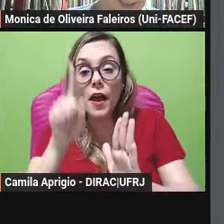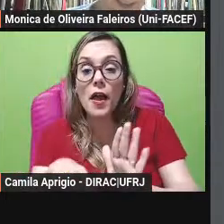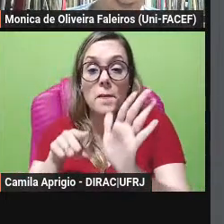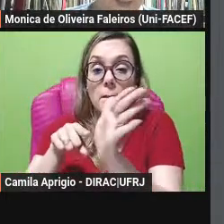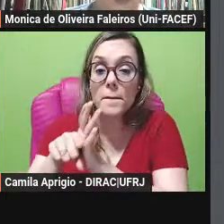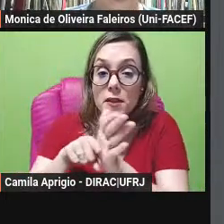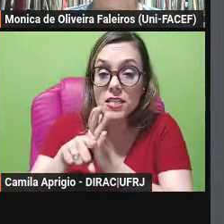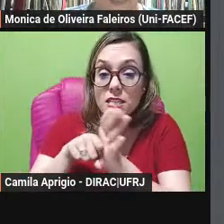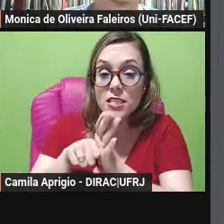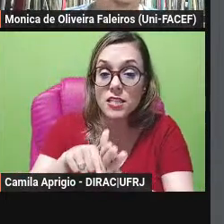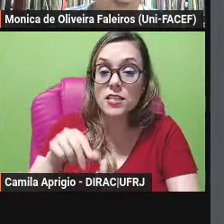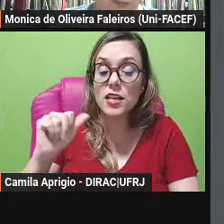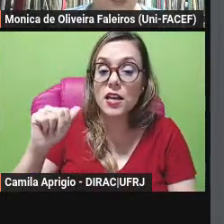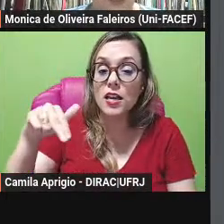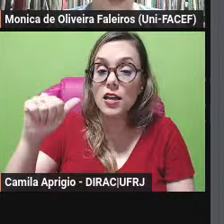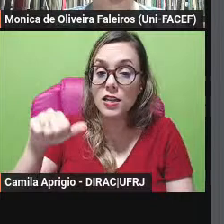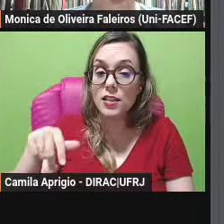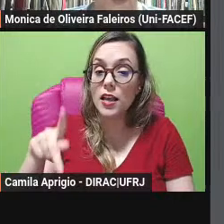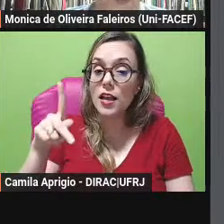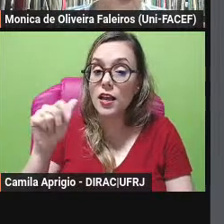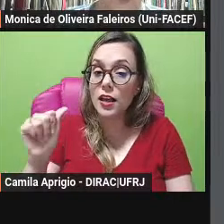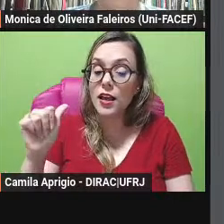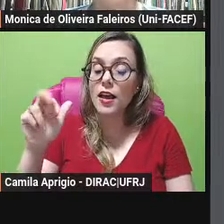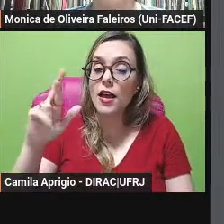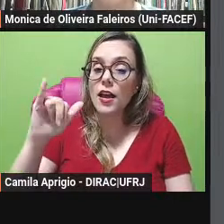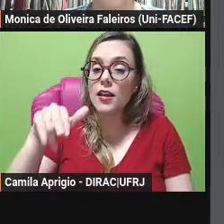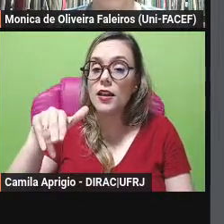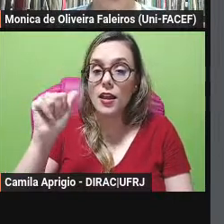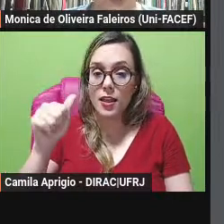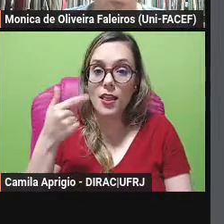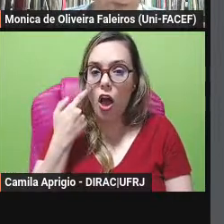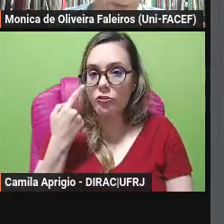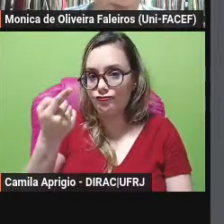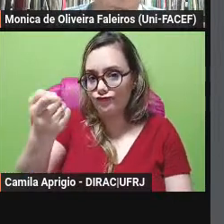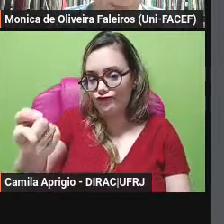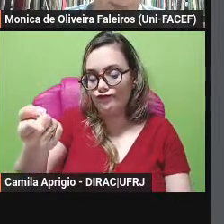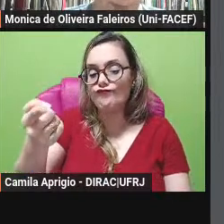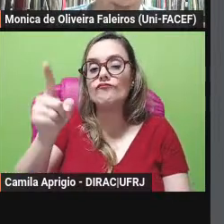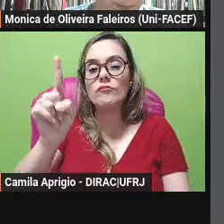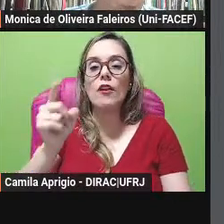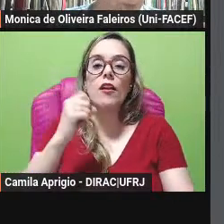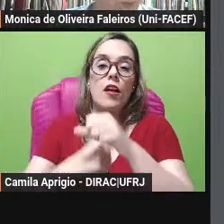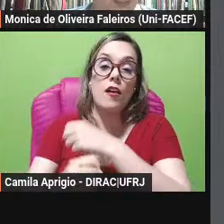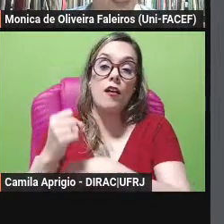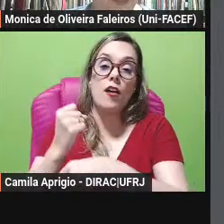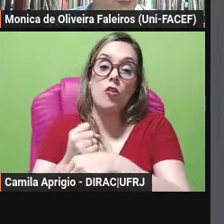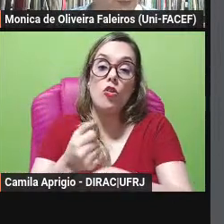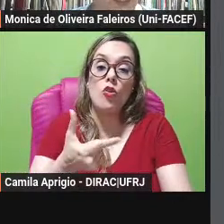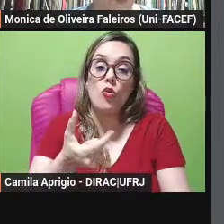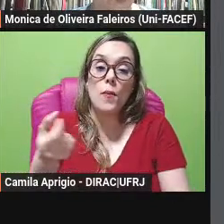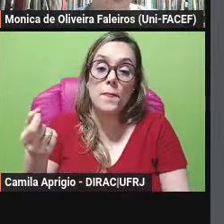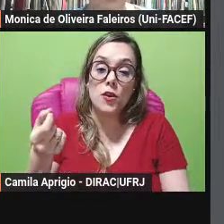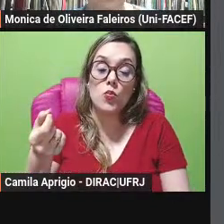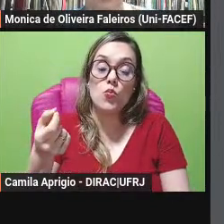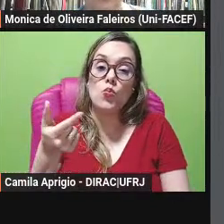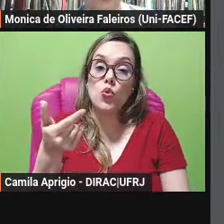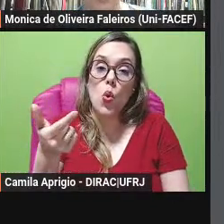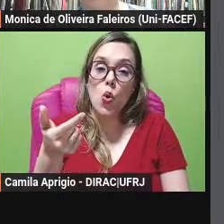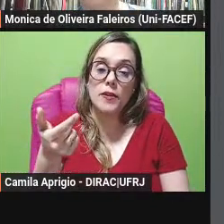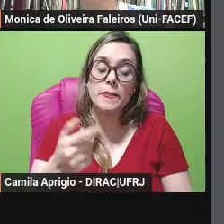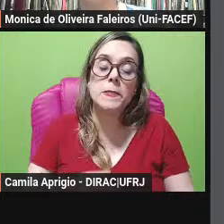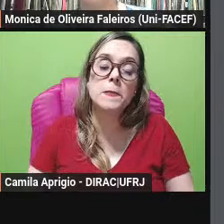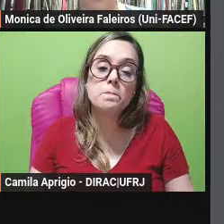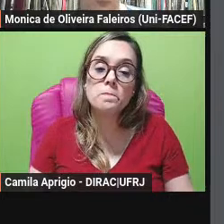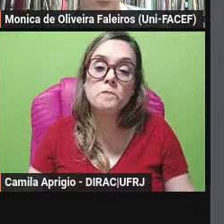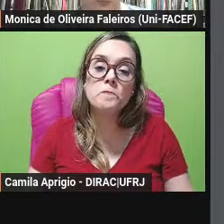Anny Karina Cleveland cujo texto é de 2002 que propõe em seu texto sobre as fábulas